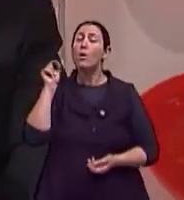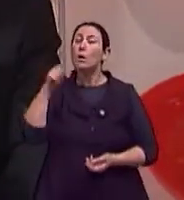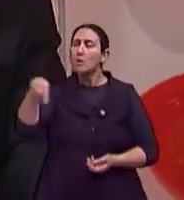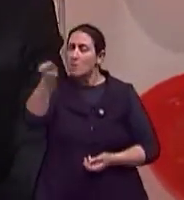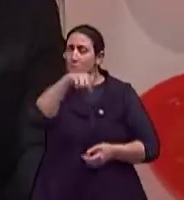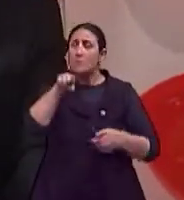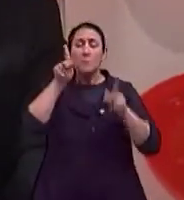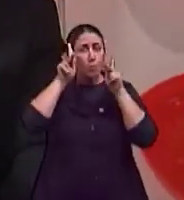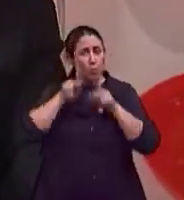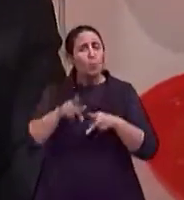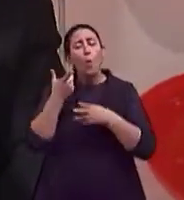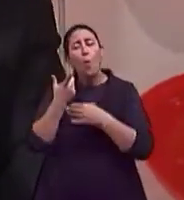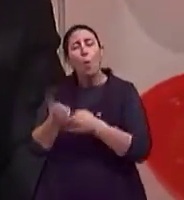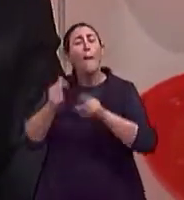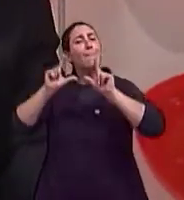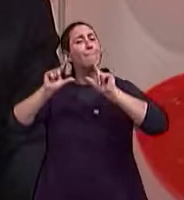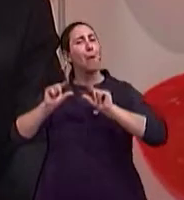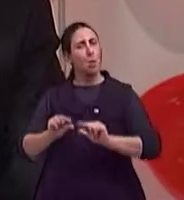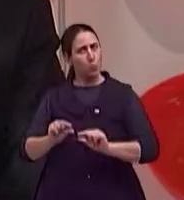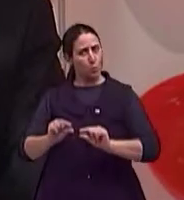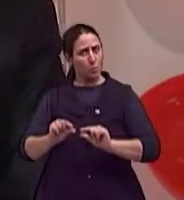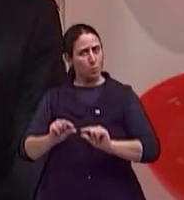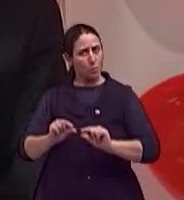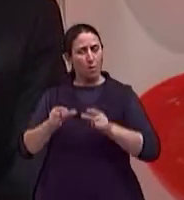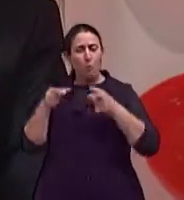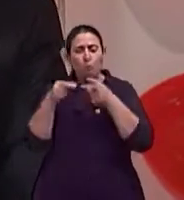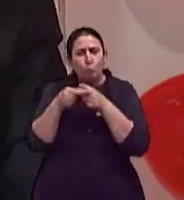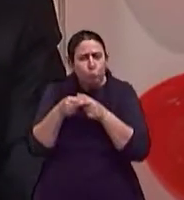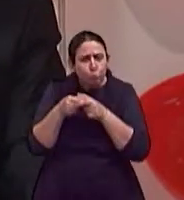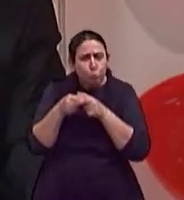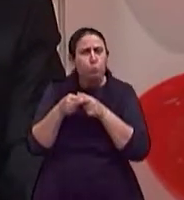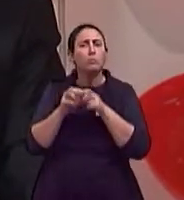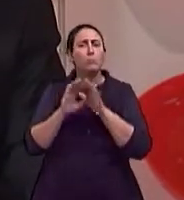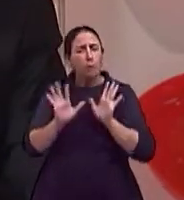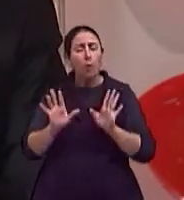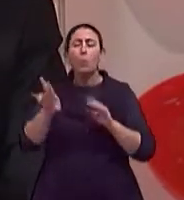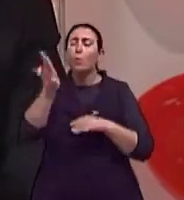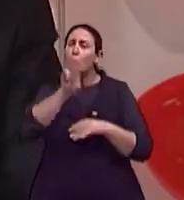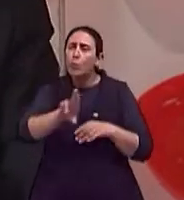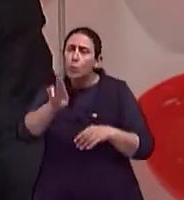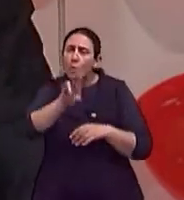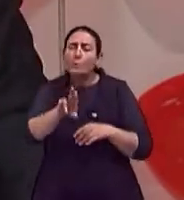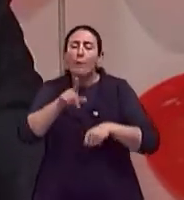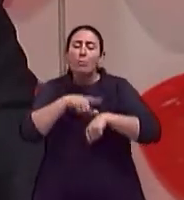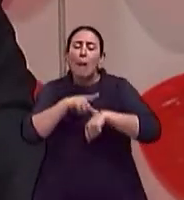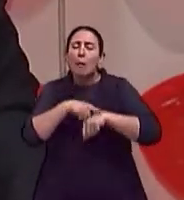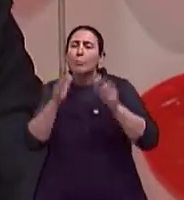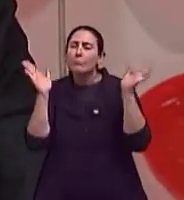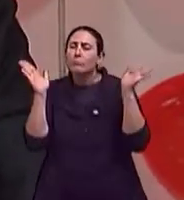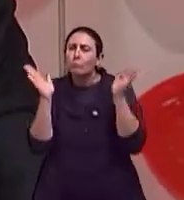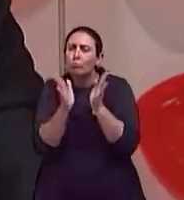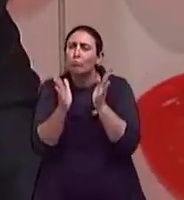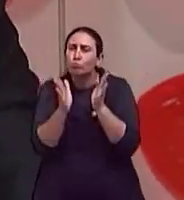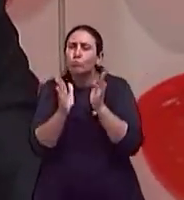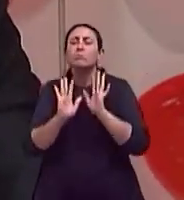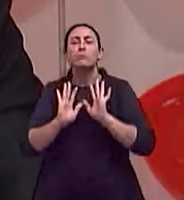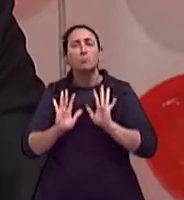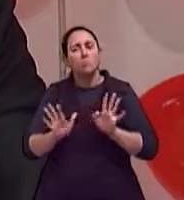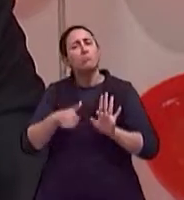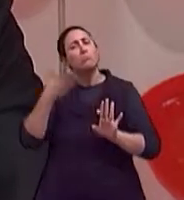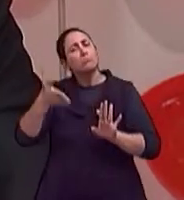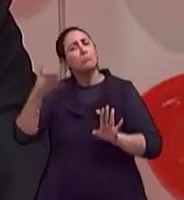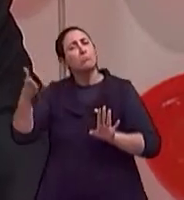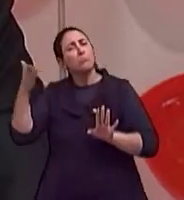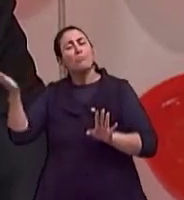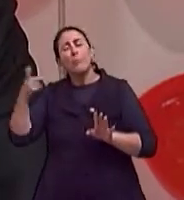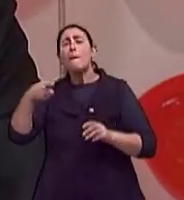comprem cosméticos, com o menor tamanho, os frascos, que possam usar num tempo limitado e vai saber